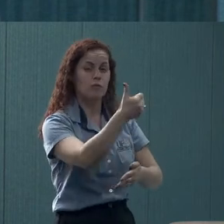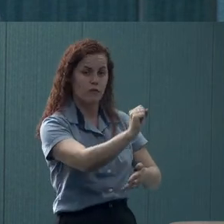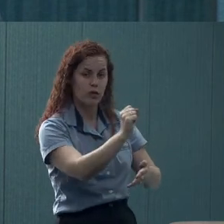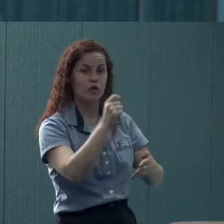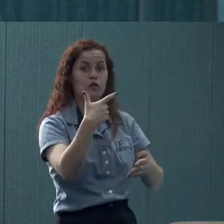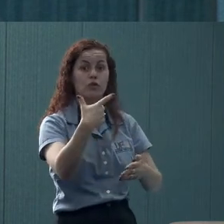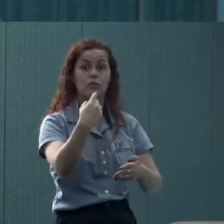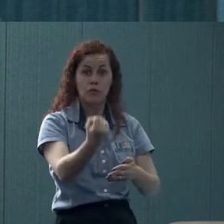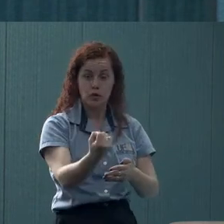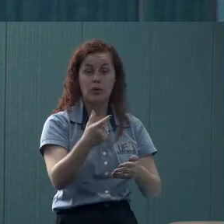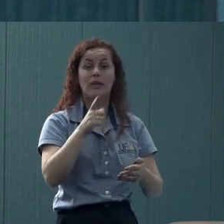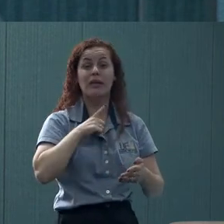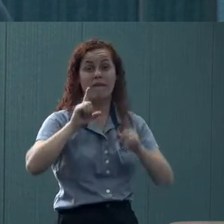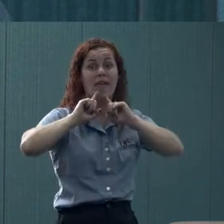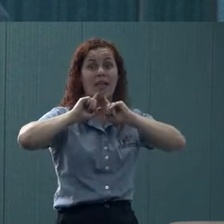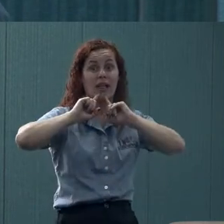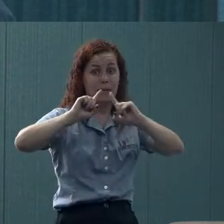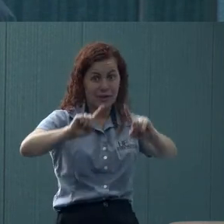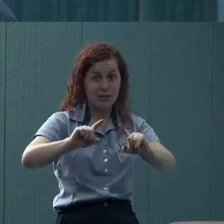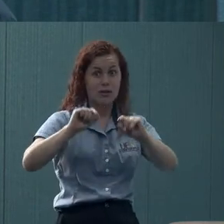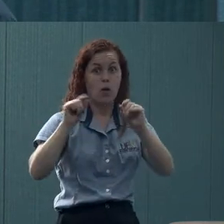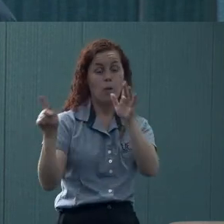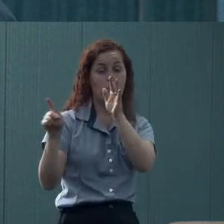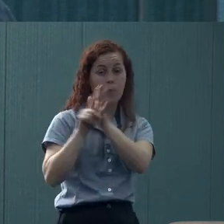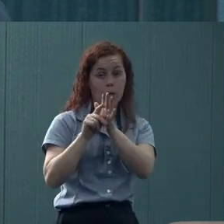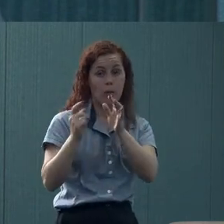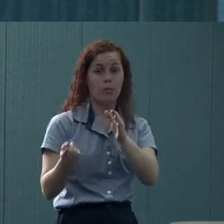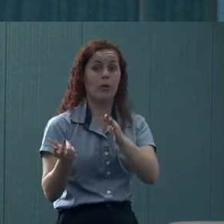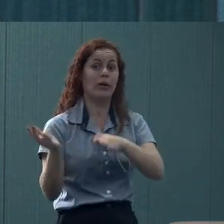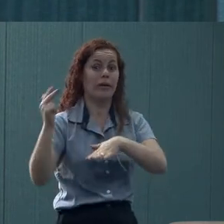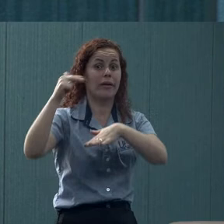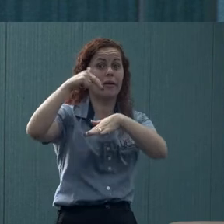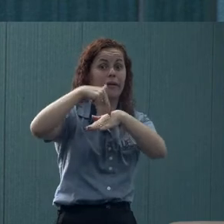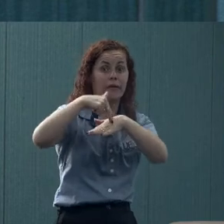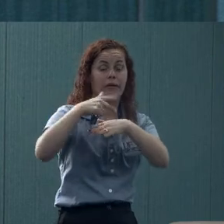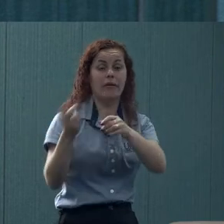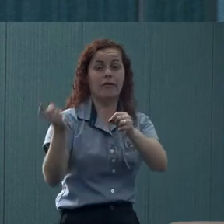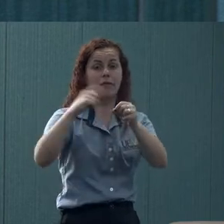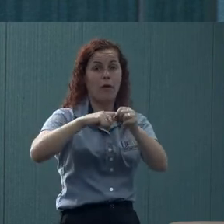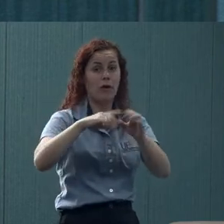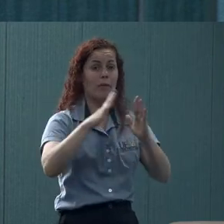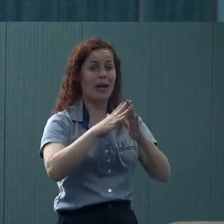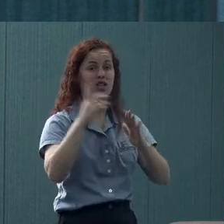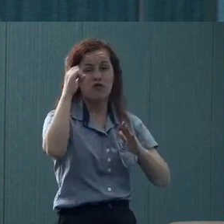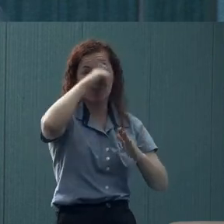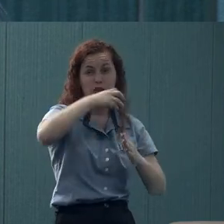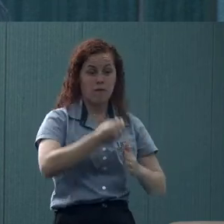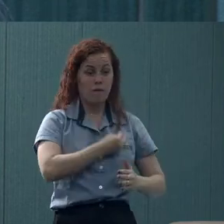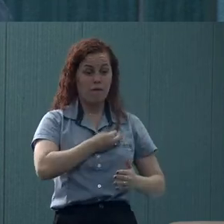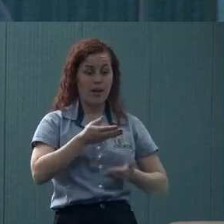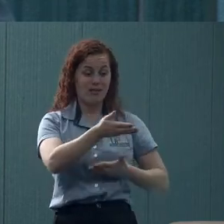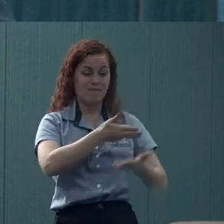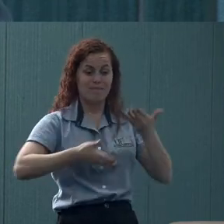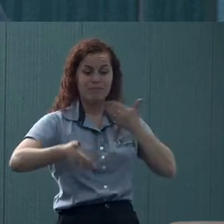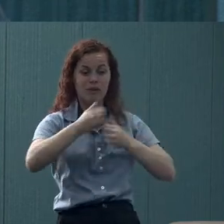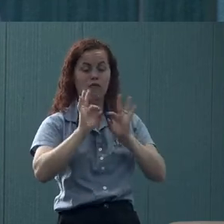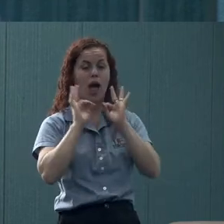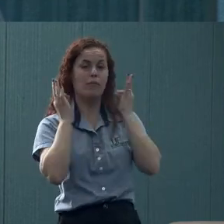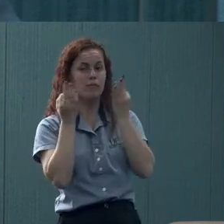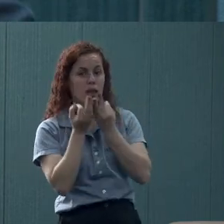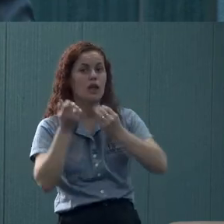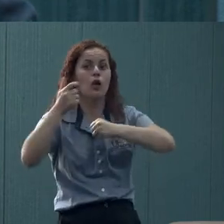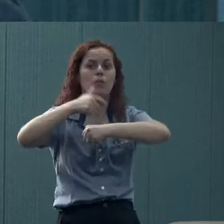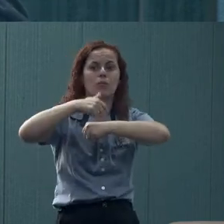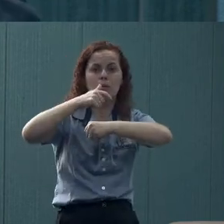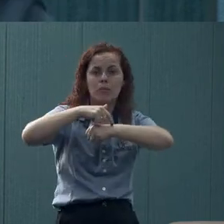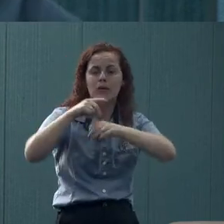queixas específicas nesse momento, de queixas relacionadas ao retorno para casa e difícil convivência com a família. Naquele